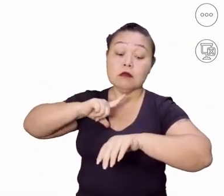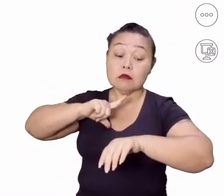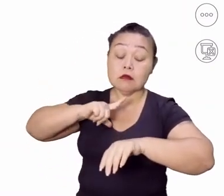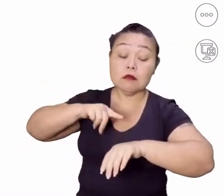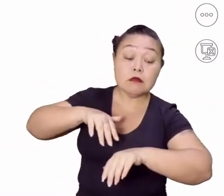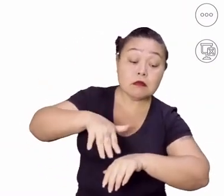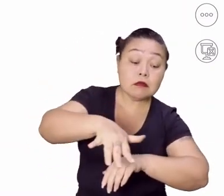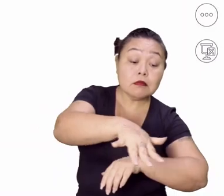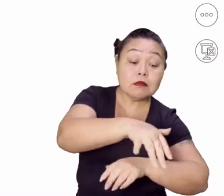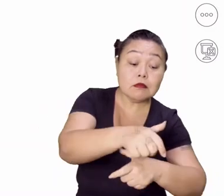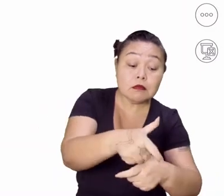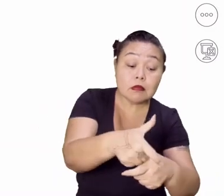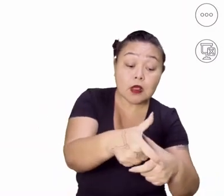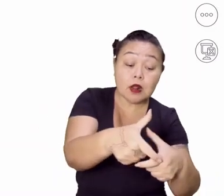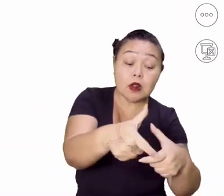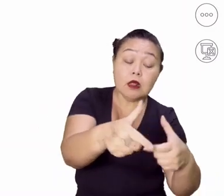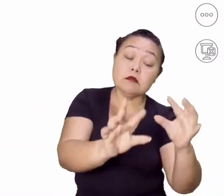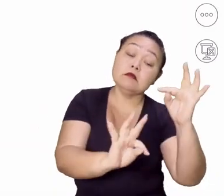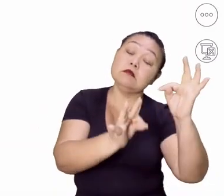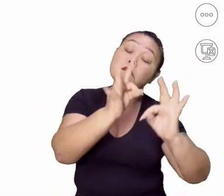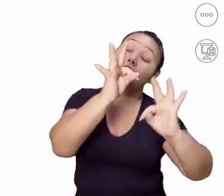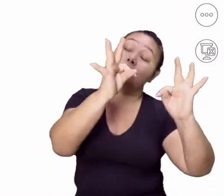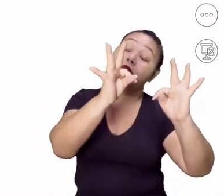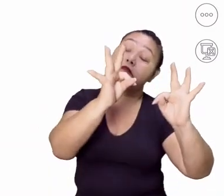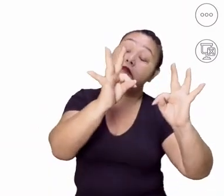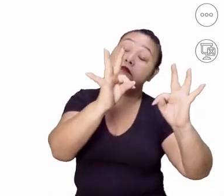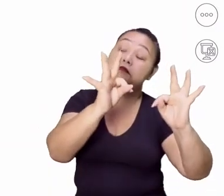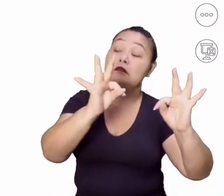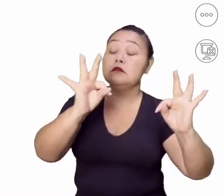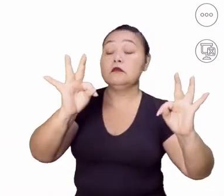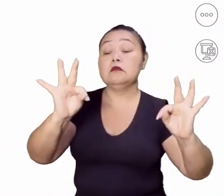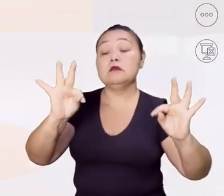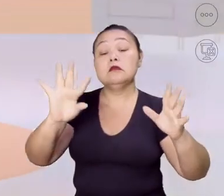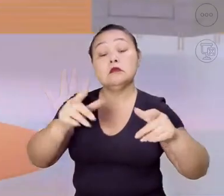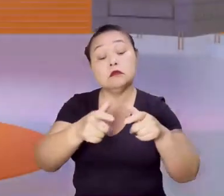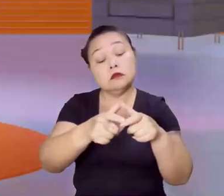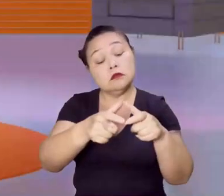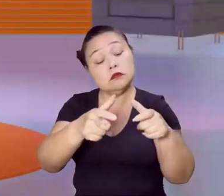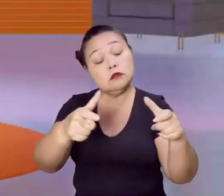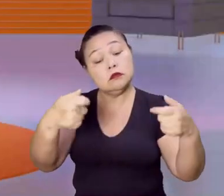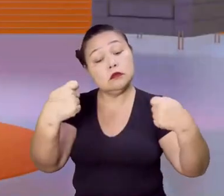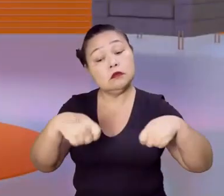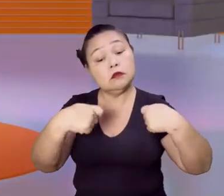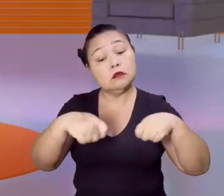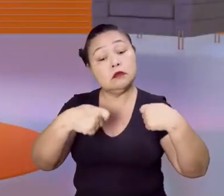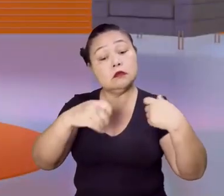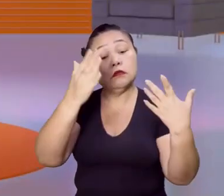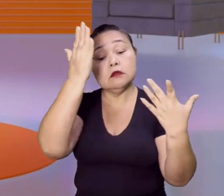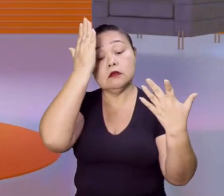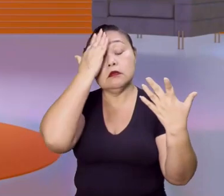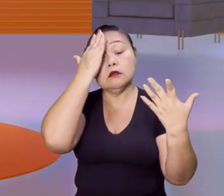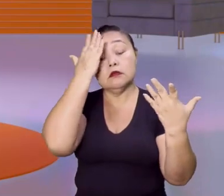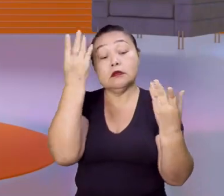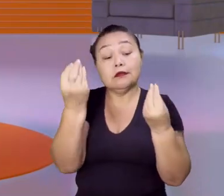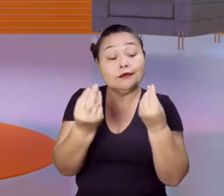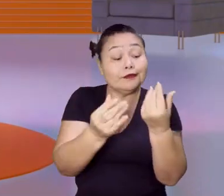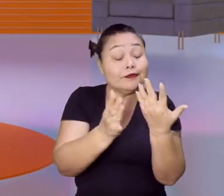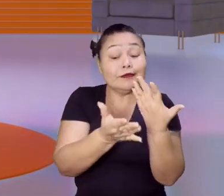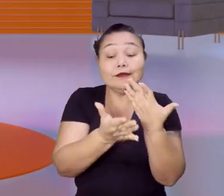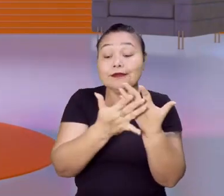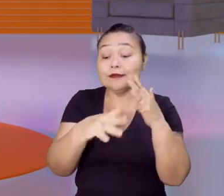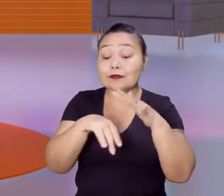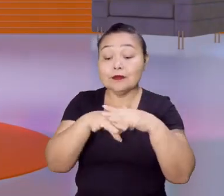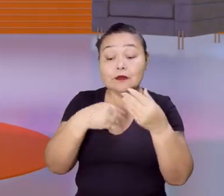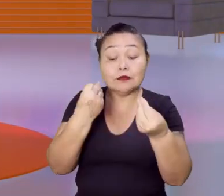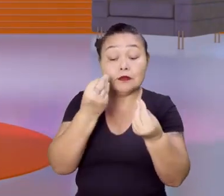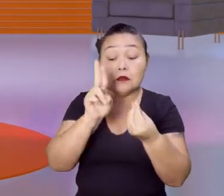no mundo do trabalho, né? Vai aumentando a necessidade de você saber manusear equipamentos